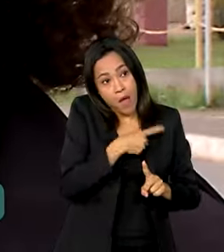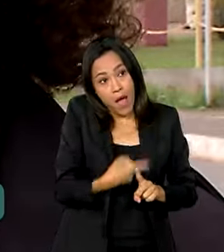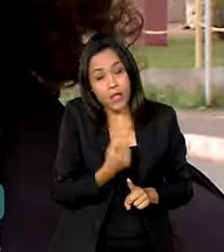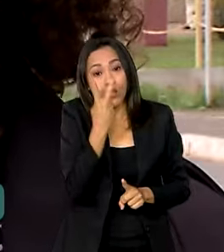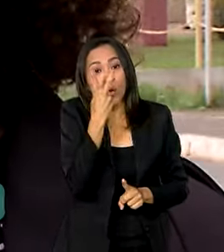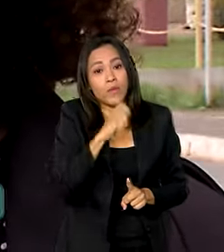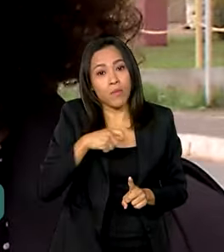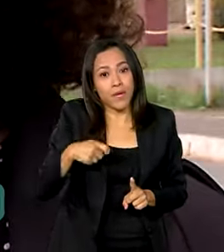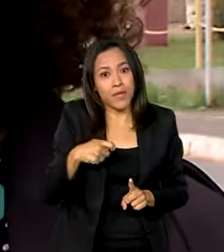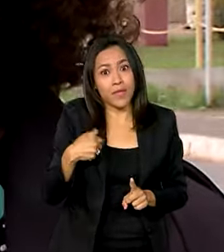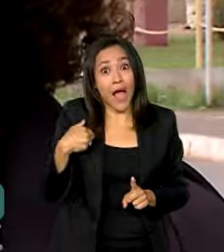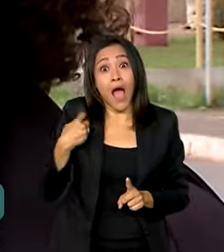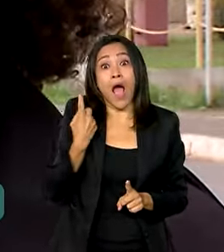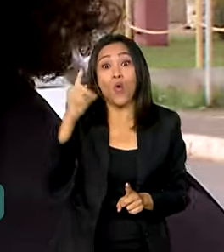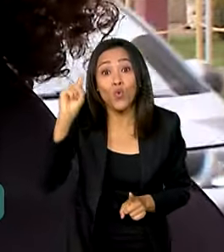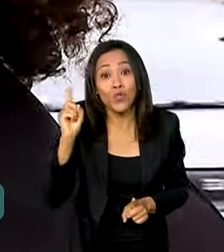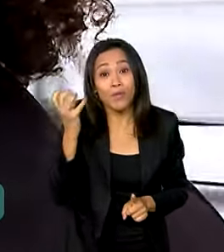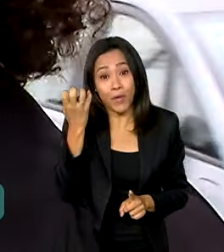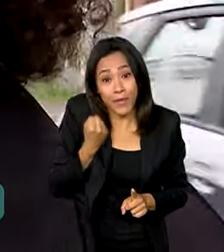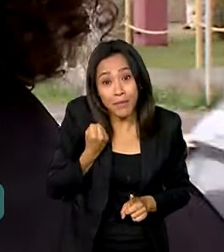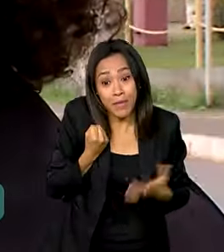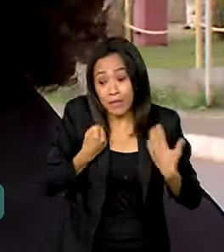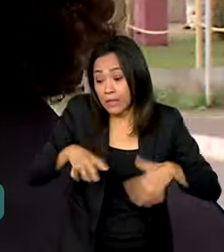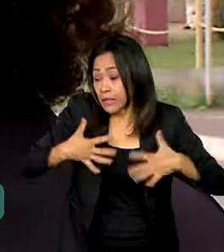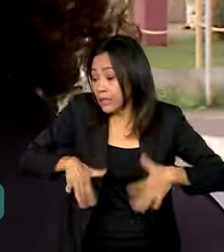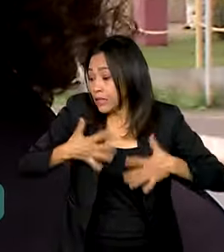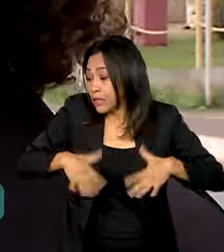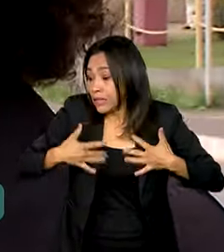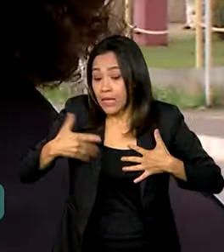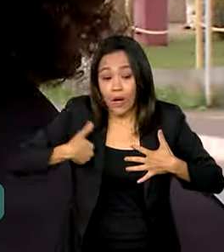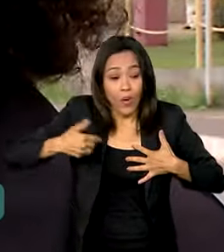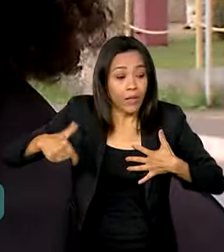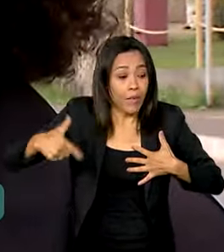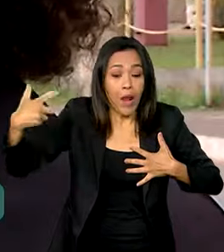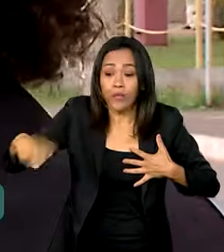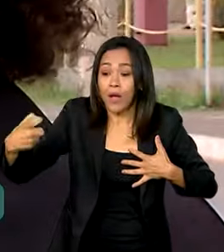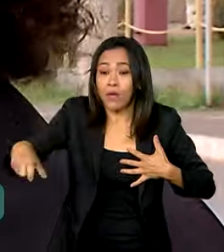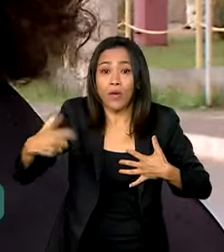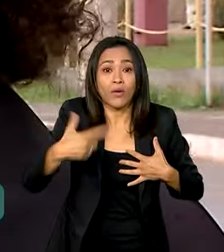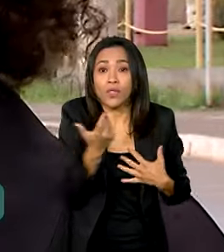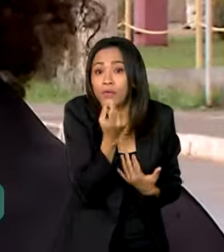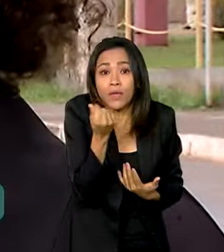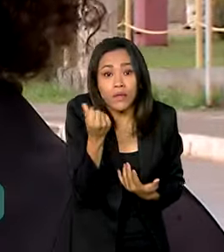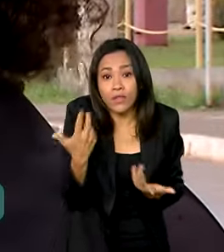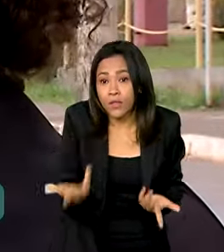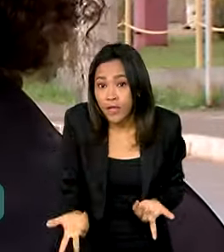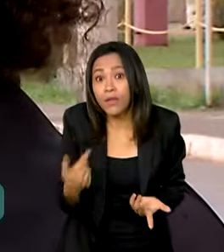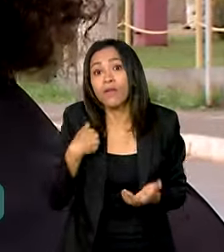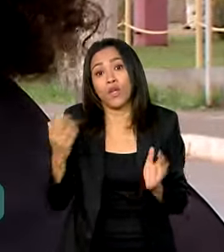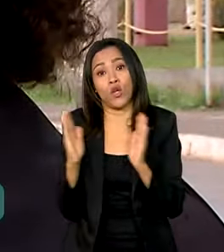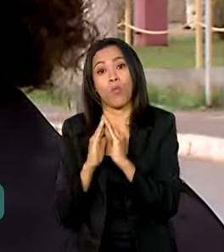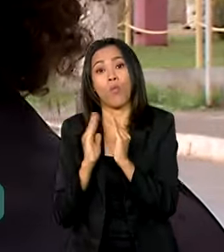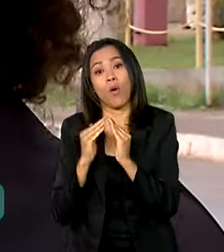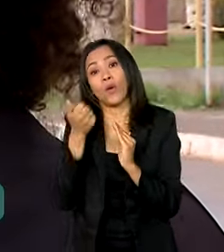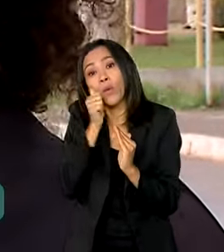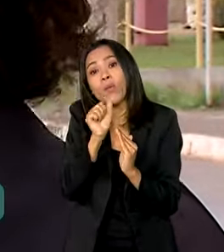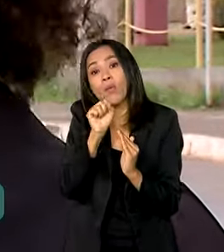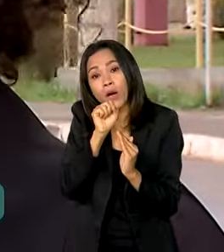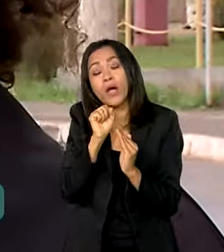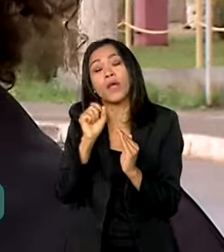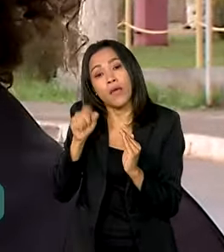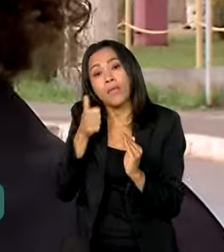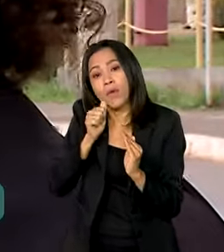meses. Aí eu estava para receber a última parcela já entrando em desespero, porque eu não ia ter mais nenhuma fonte de renda. E eu moro com a minha mãe, ela já é idosa.